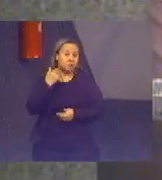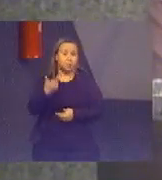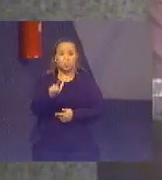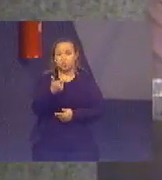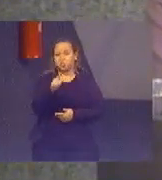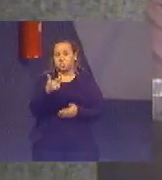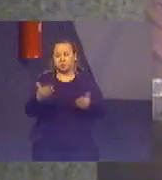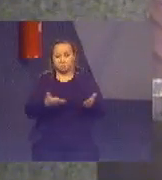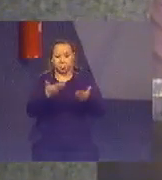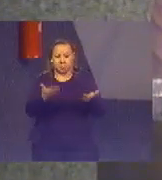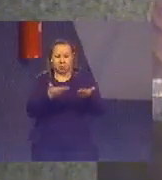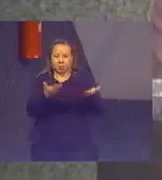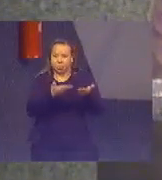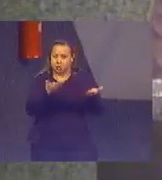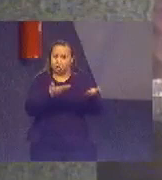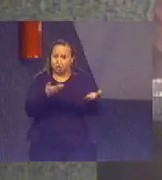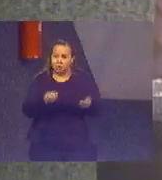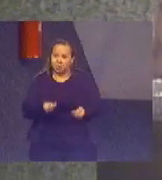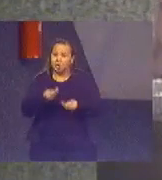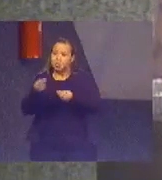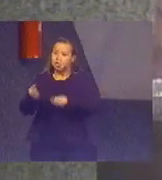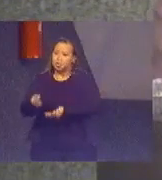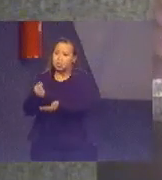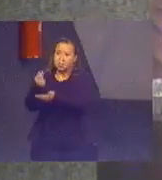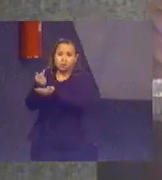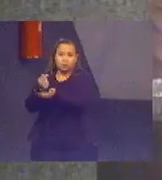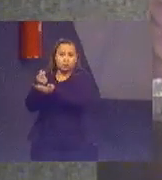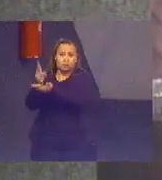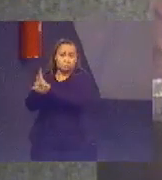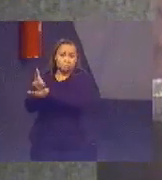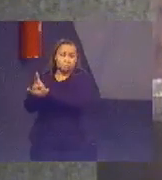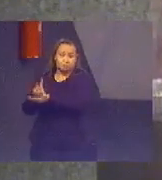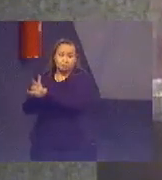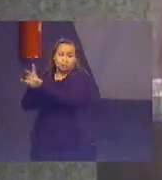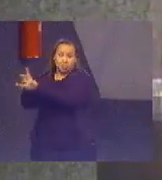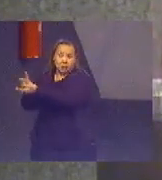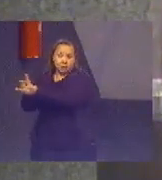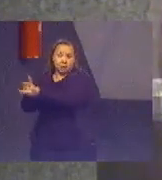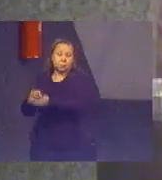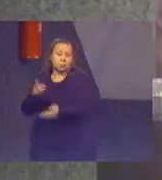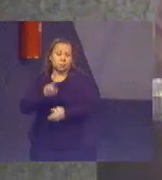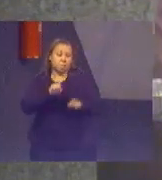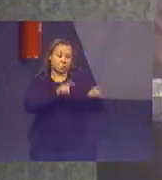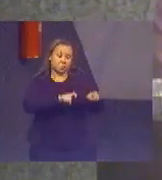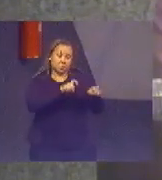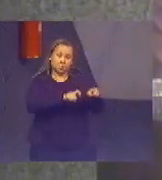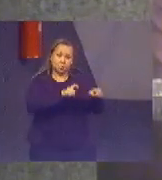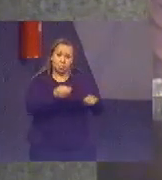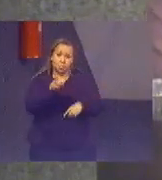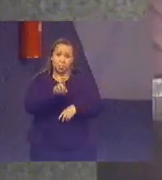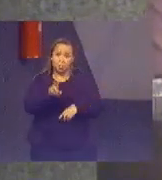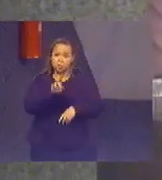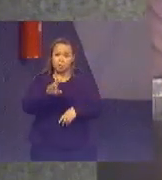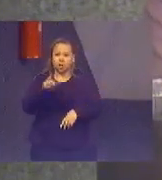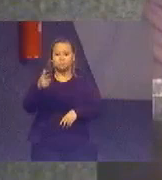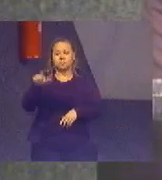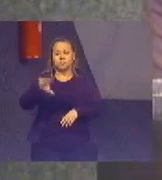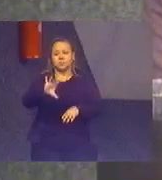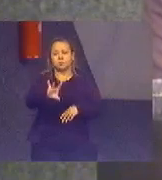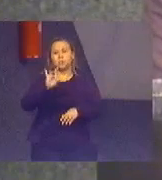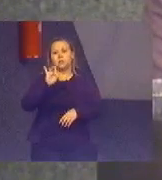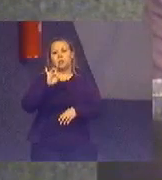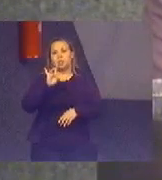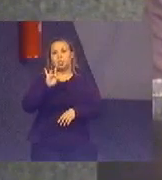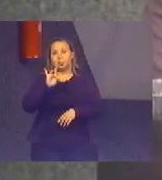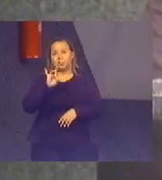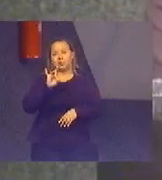incentivo de conceder um crédito para um produtor agrícola que utilize alternativas sustentáveis. Para o banco, é muito